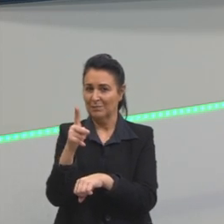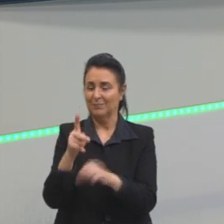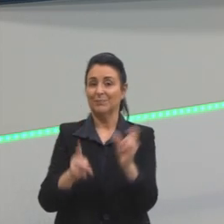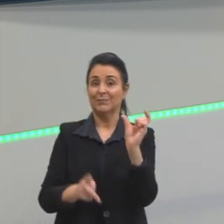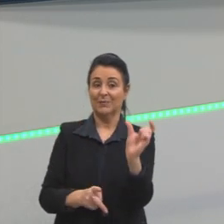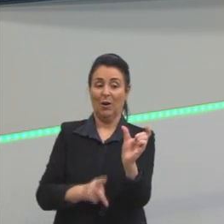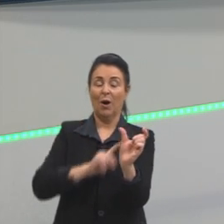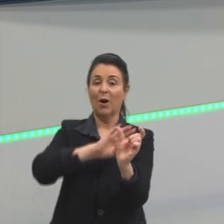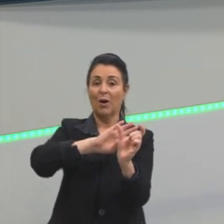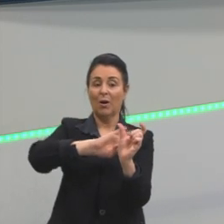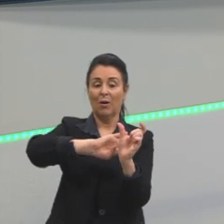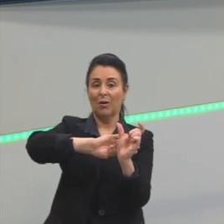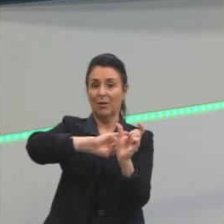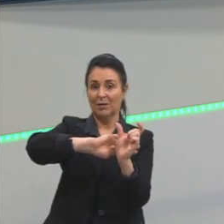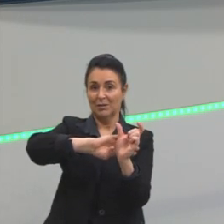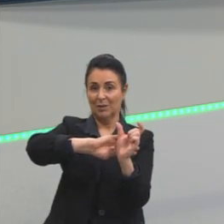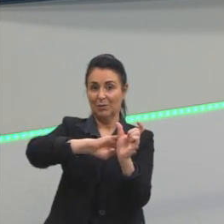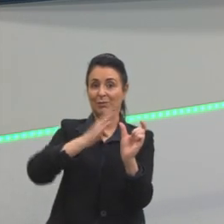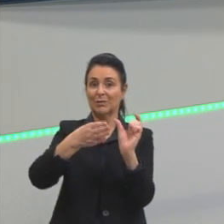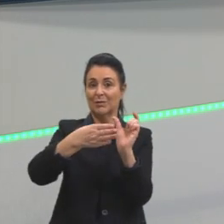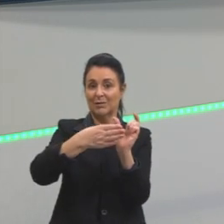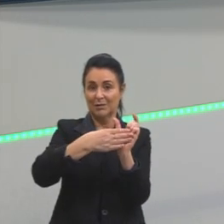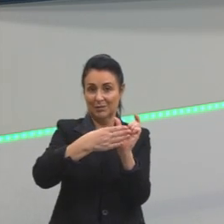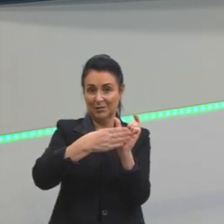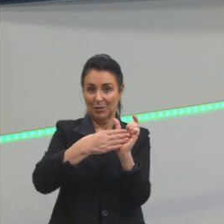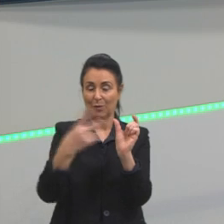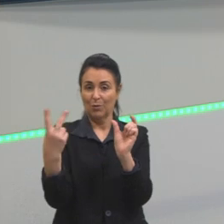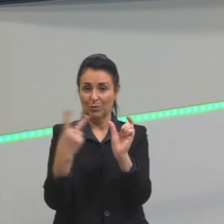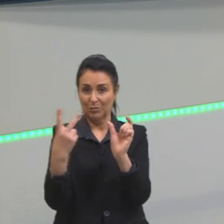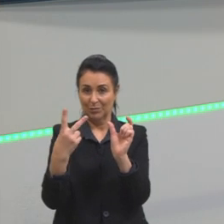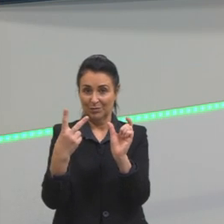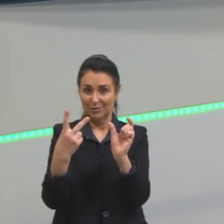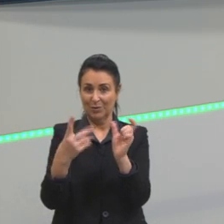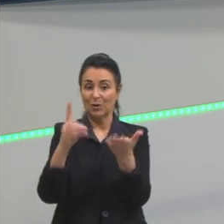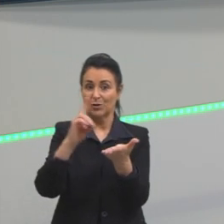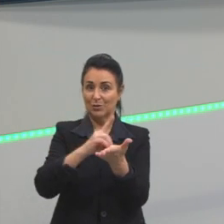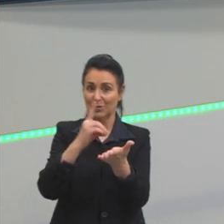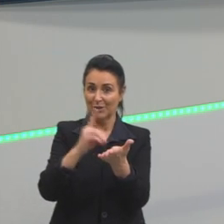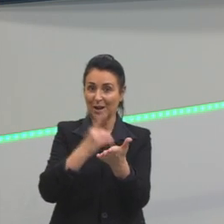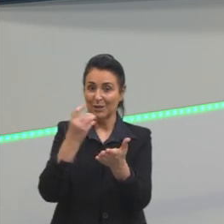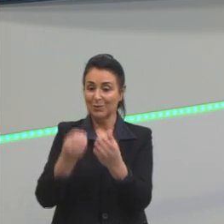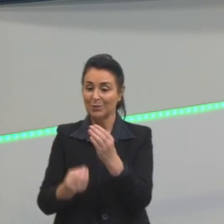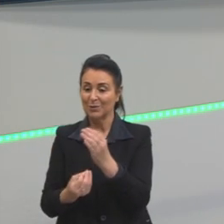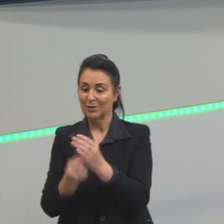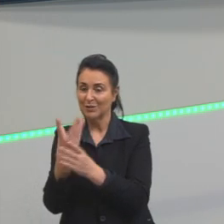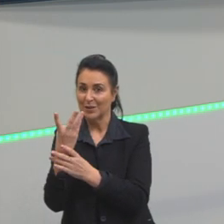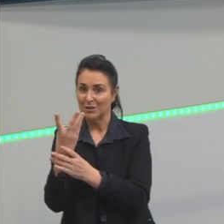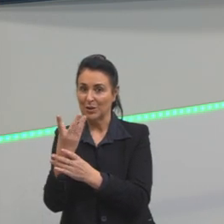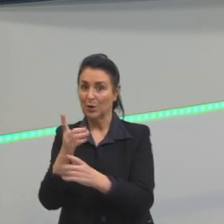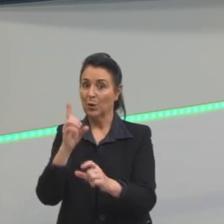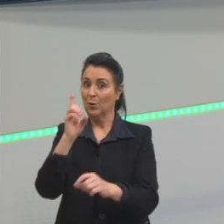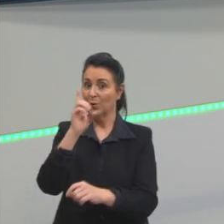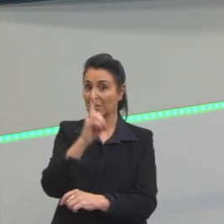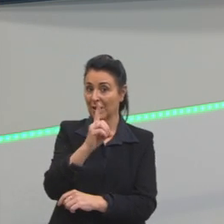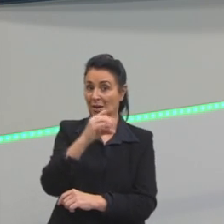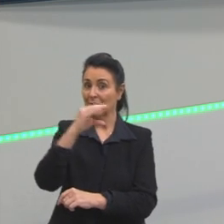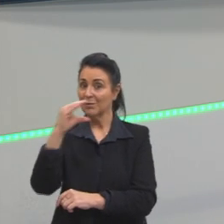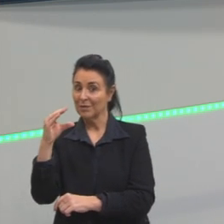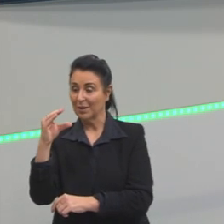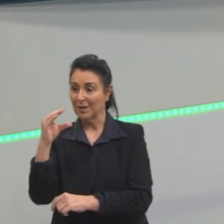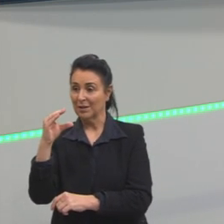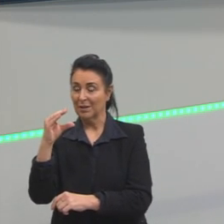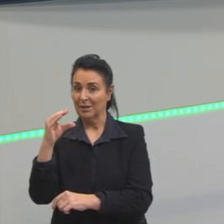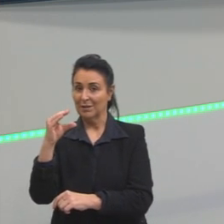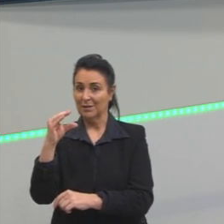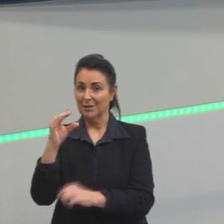criatividade denotação dicionário usando nesse macete vocês não vão mais confundir as duas